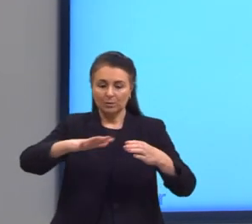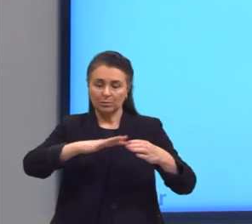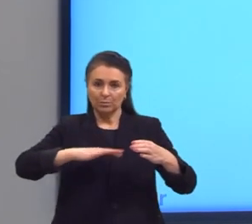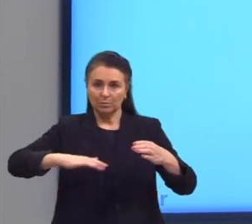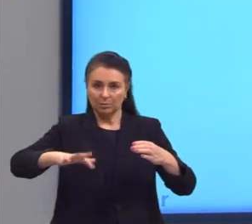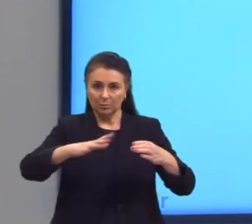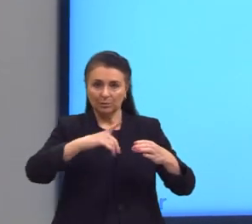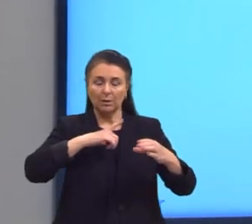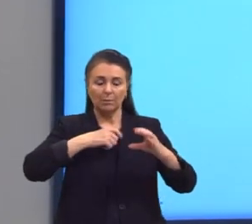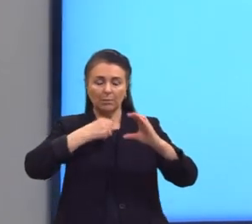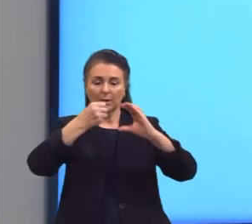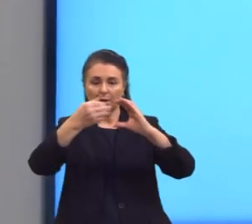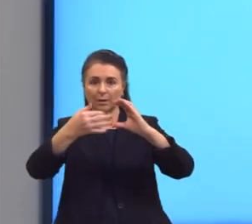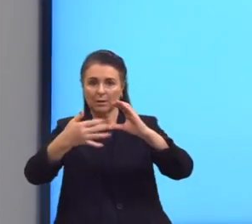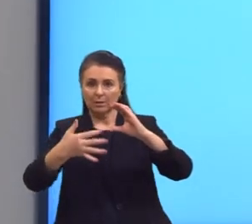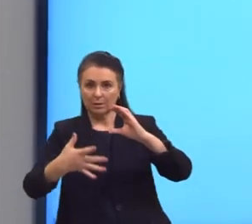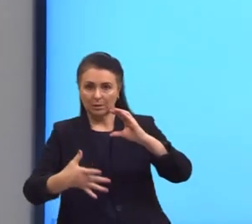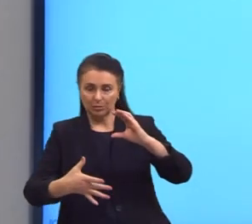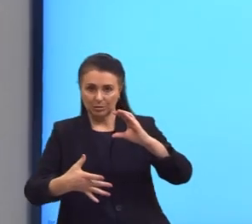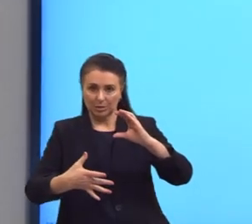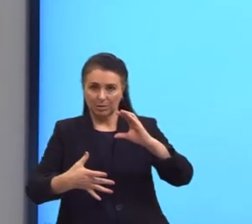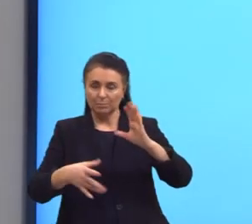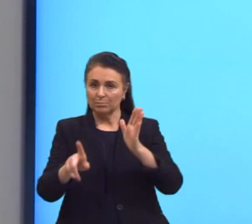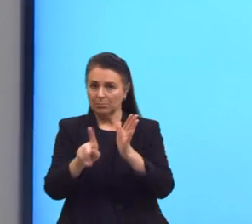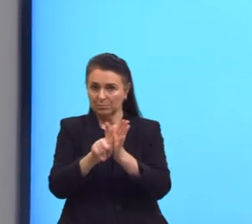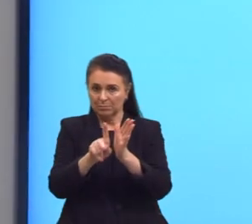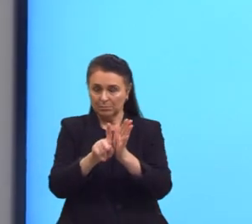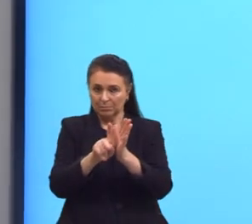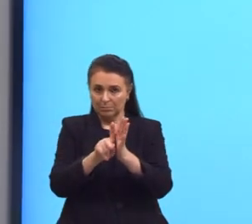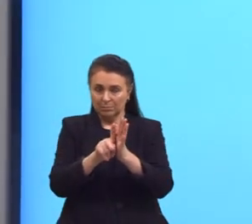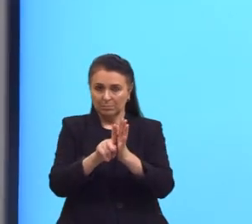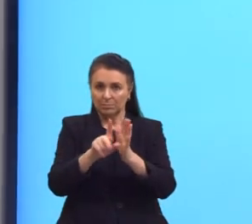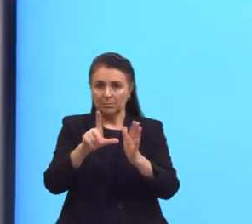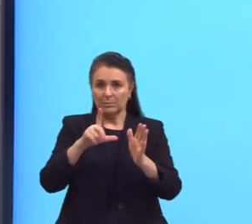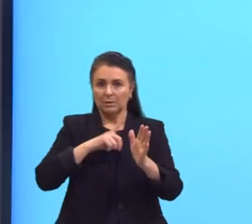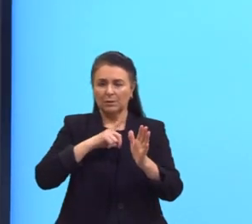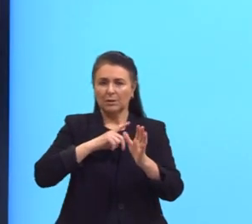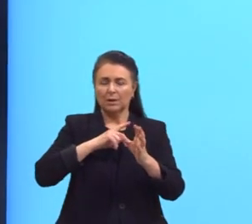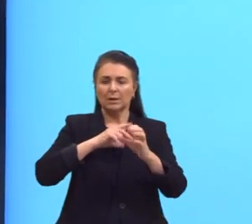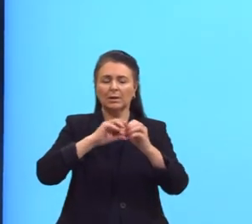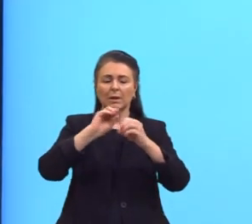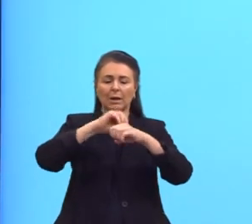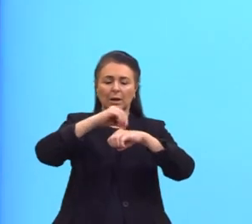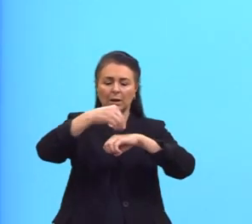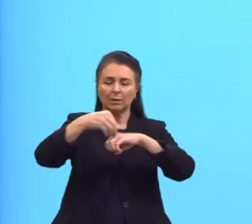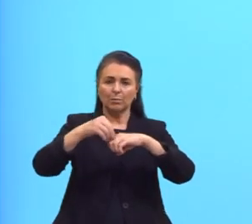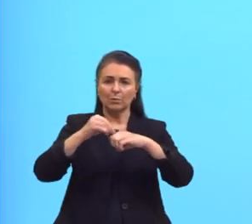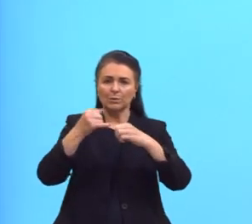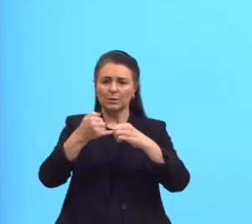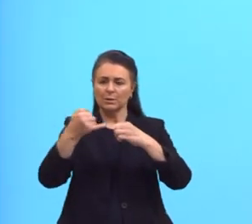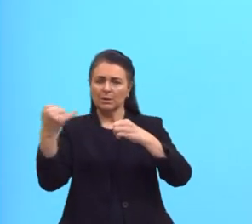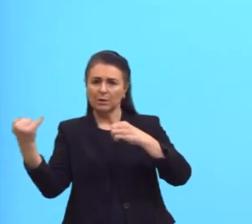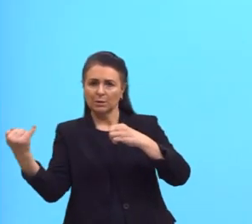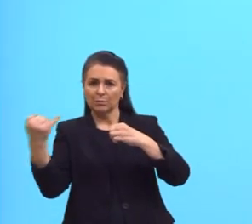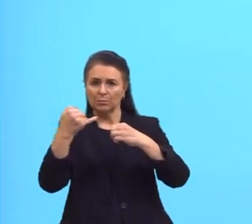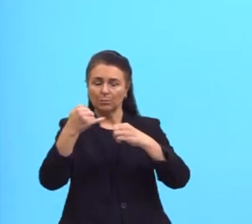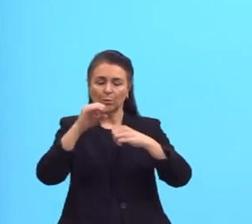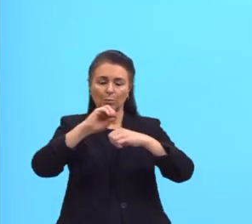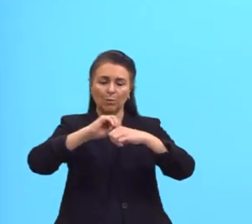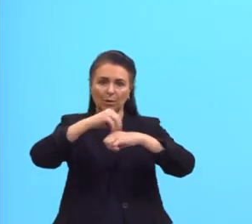são caracterizadas, elas são formadas por átomos, íons ou moléculas pequenas.